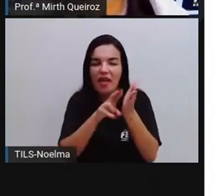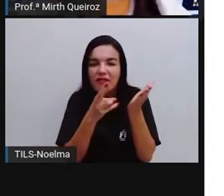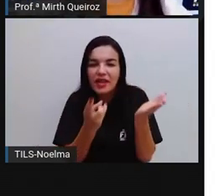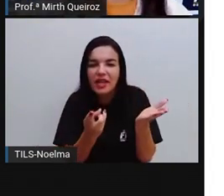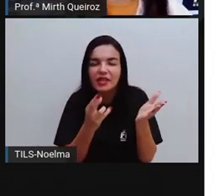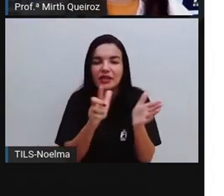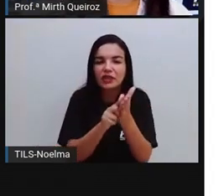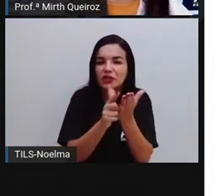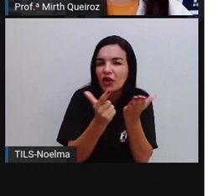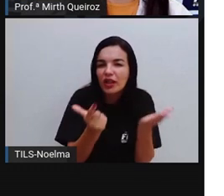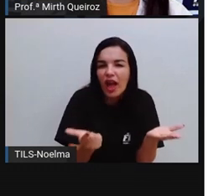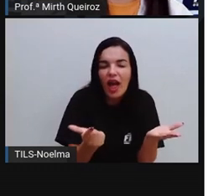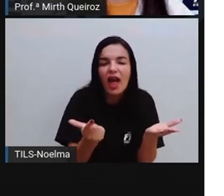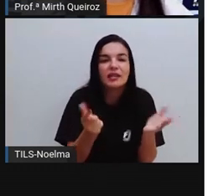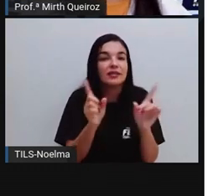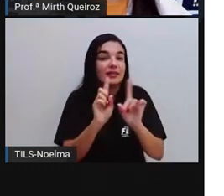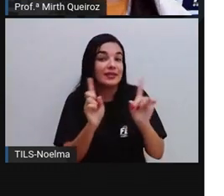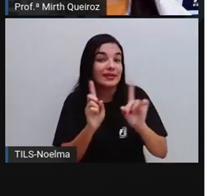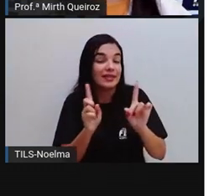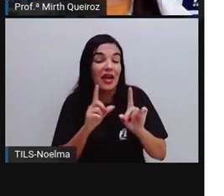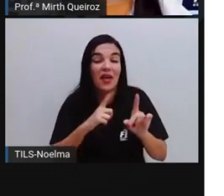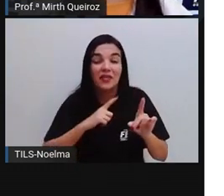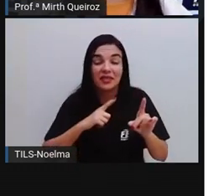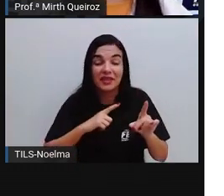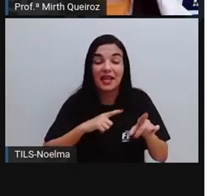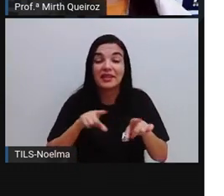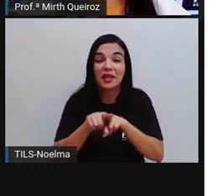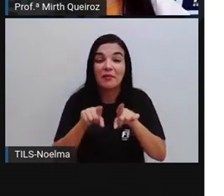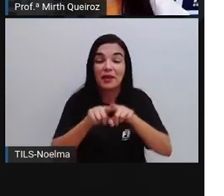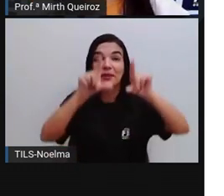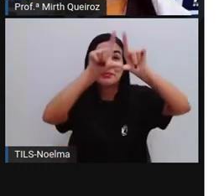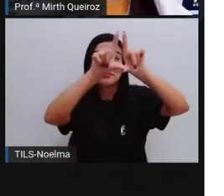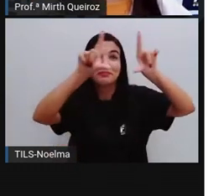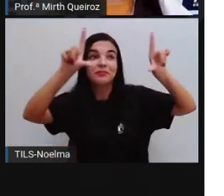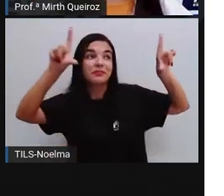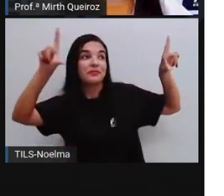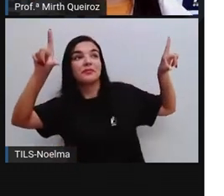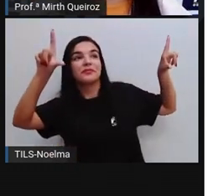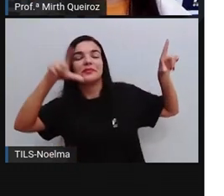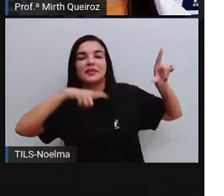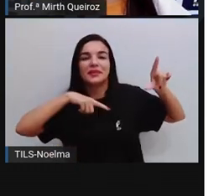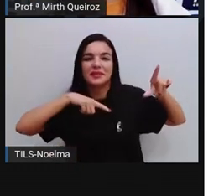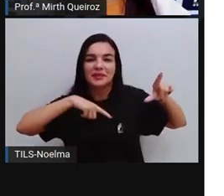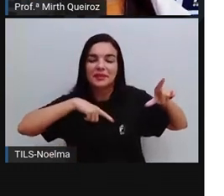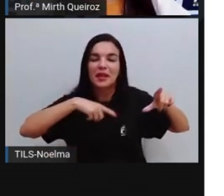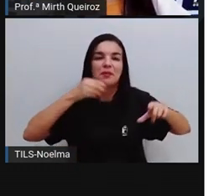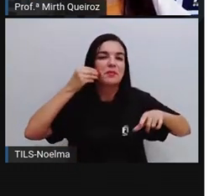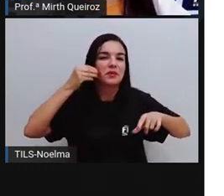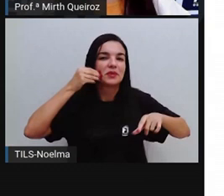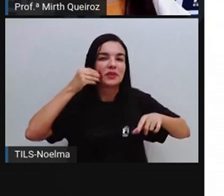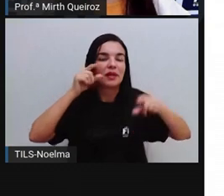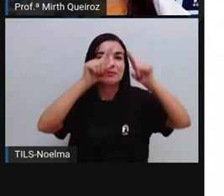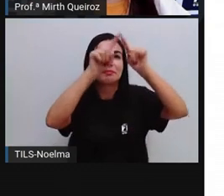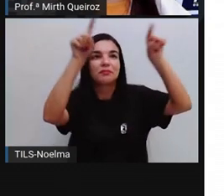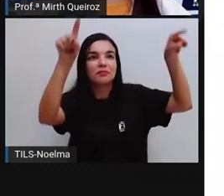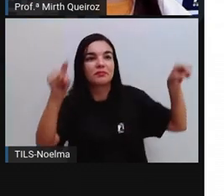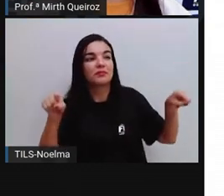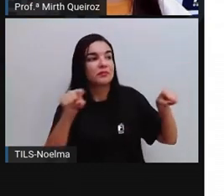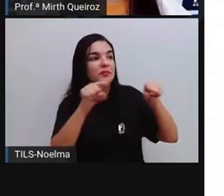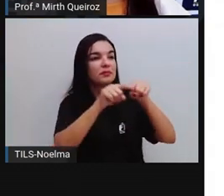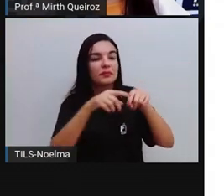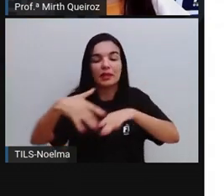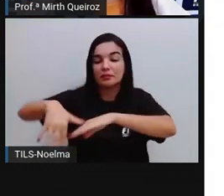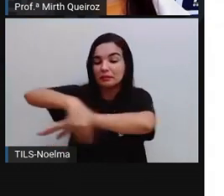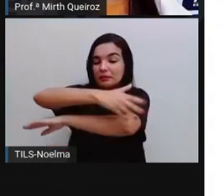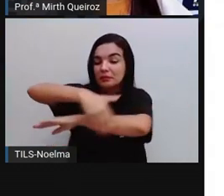ou em jornais, né, panfletos, mas também em outdoor, em faixas ou cartazes que são espalhados aí